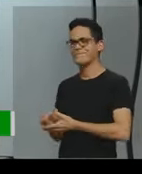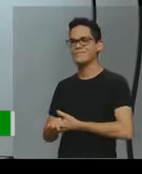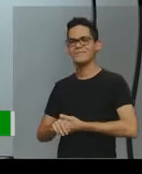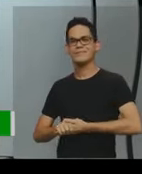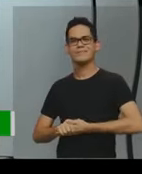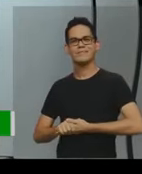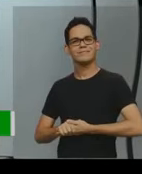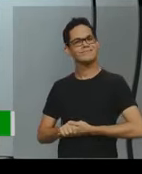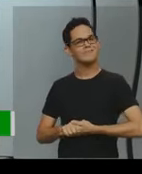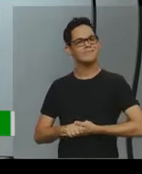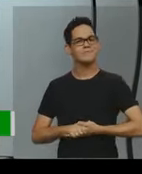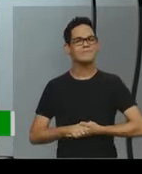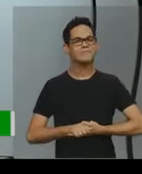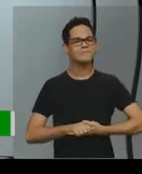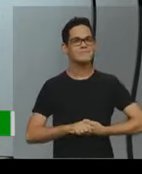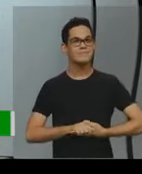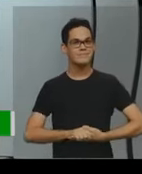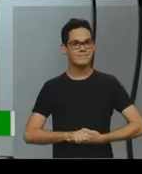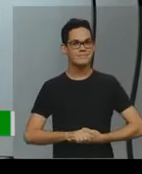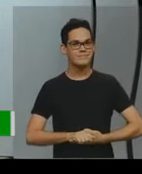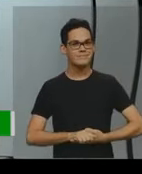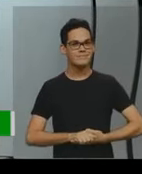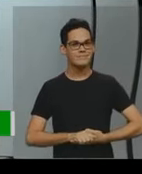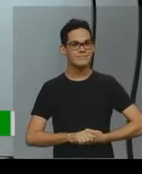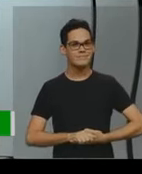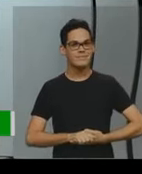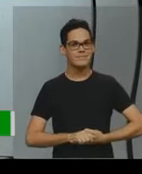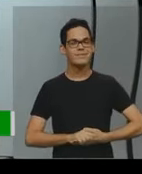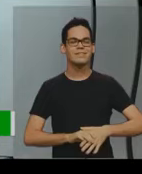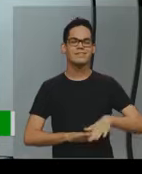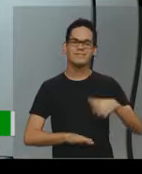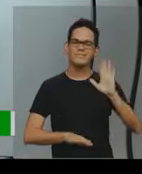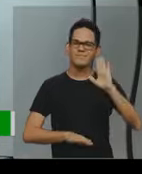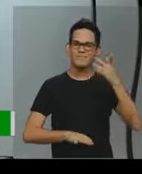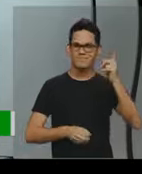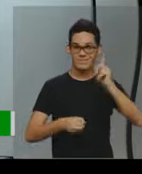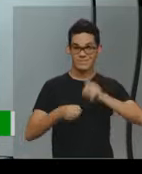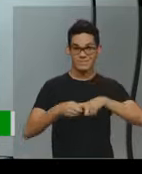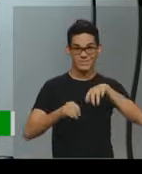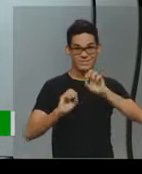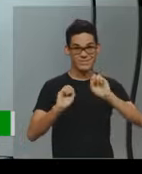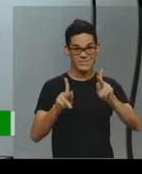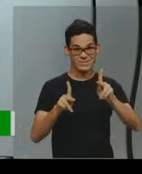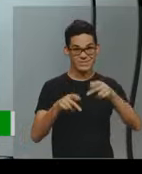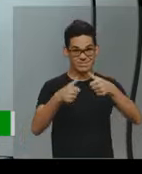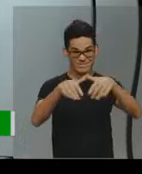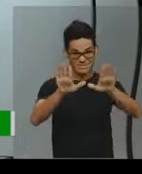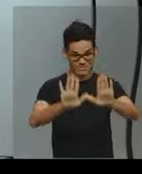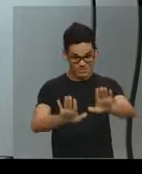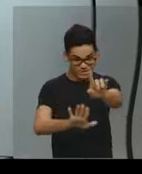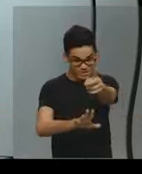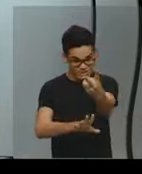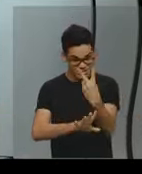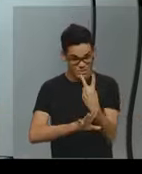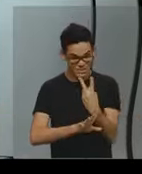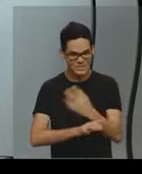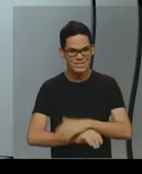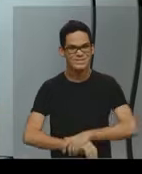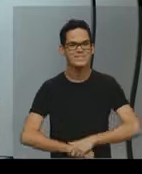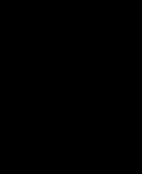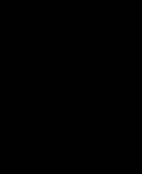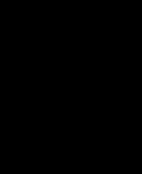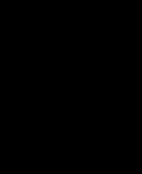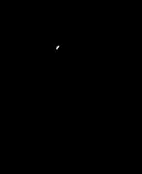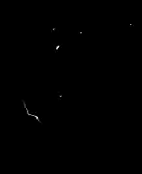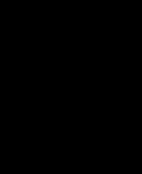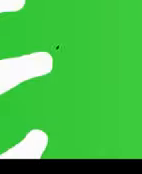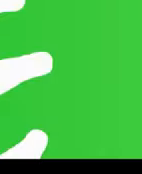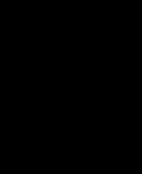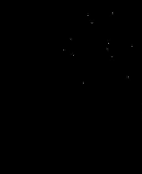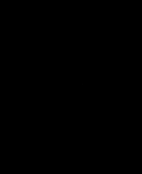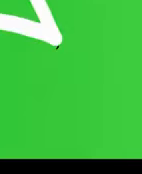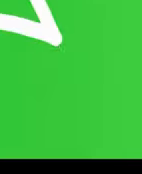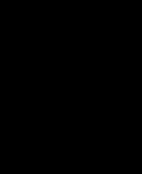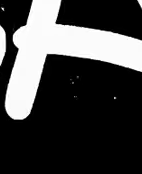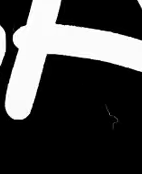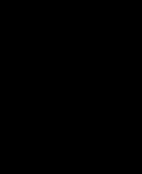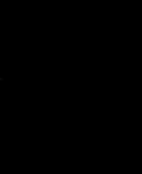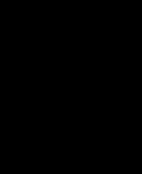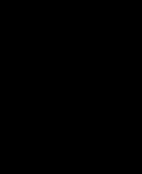-982-95-2794. Já, já nós estamos de volta, não sai daí. Música